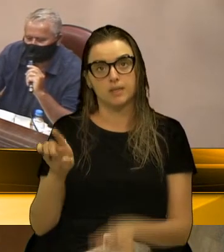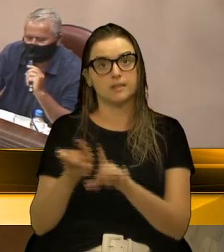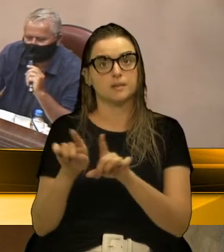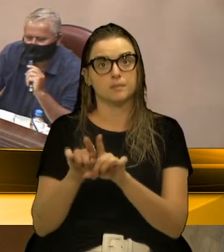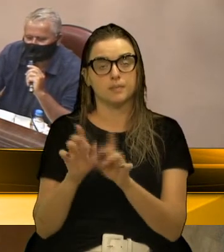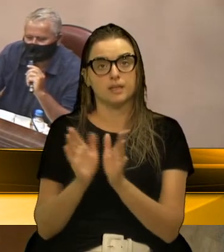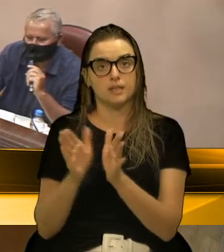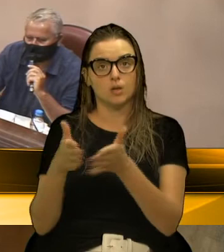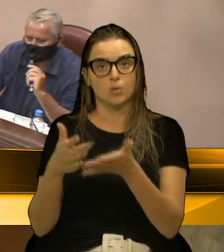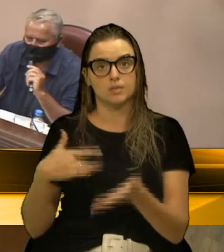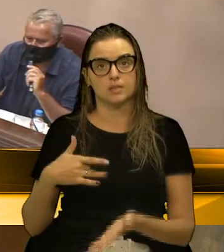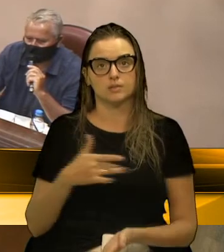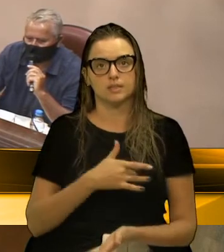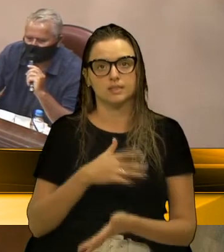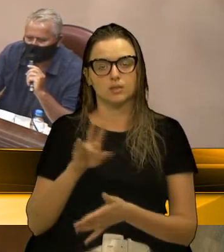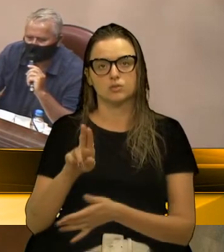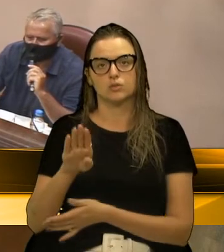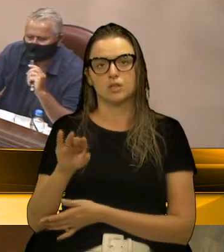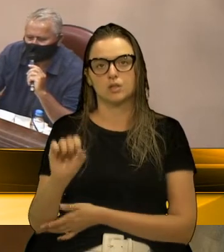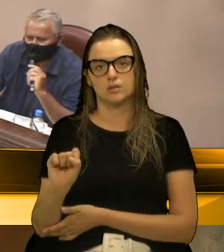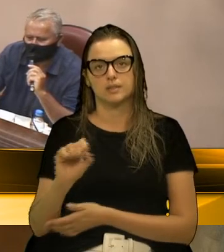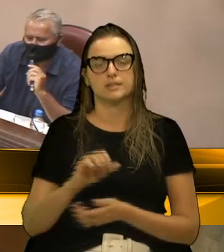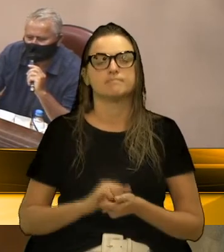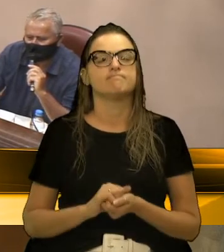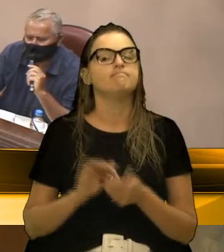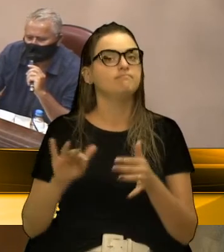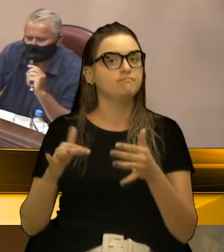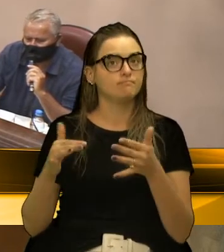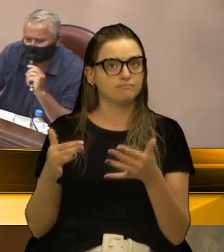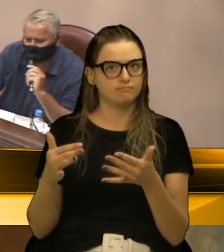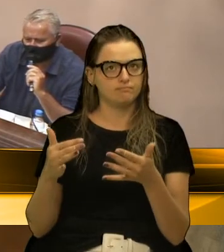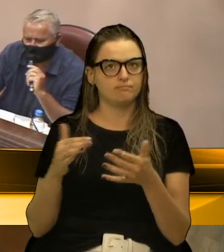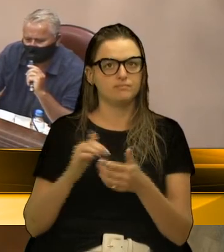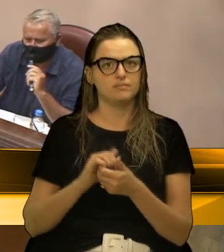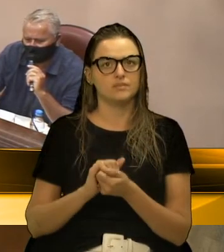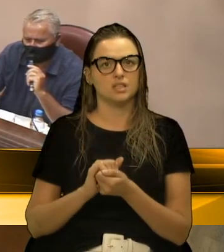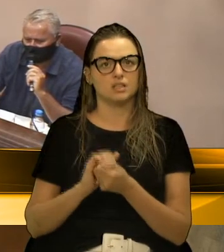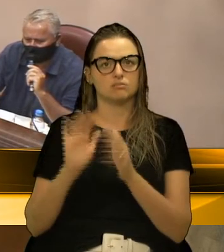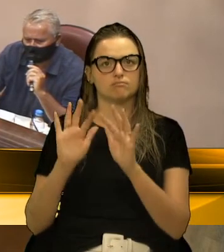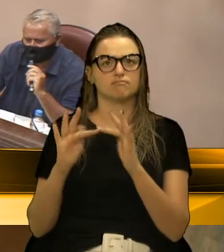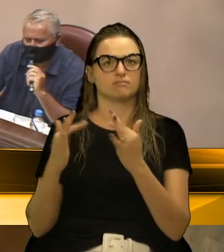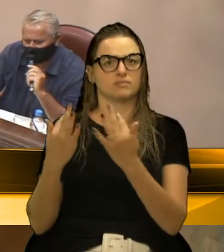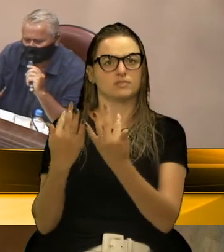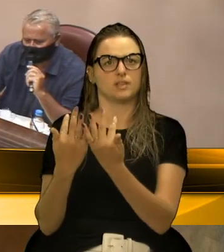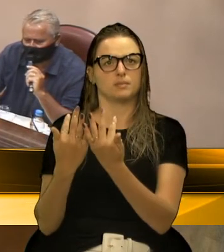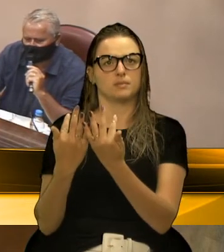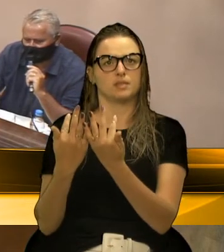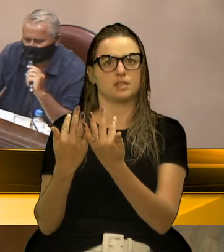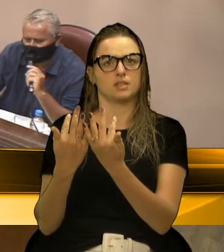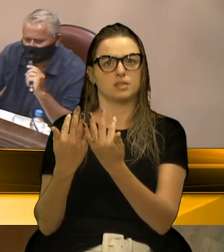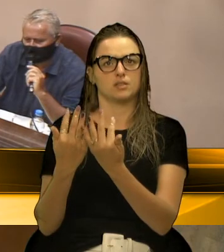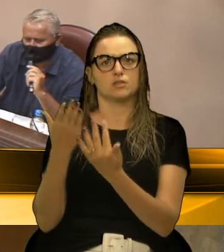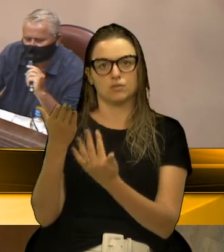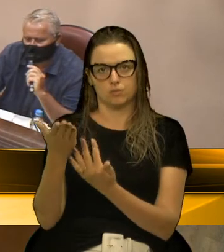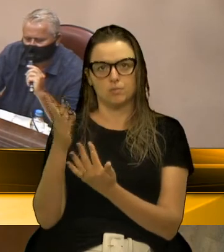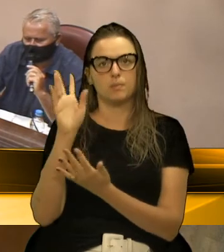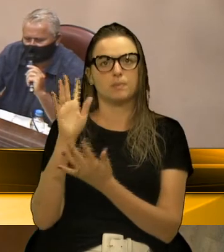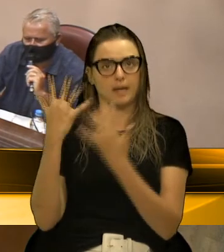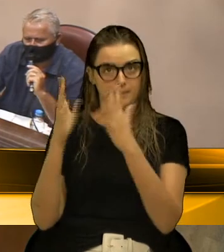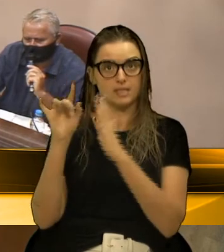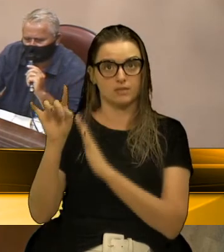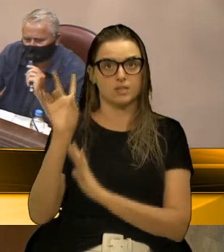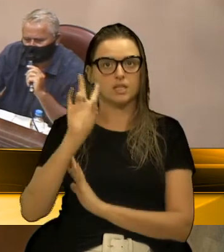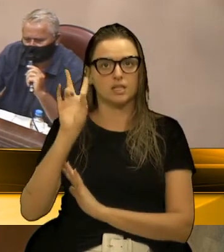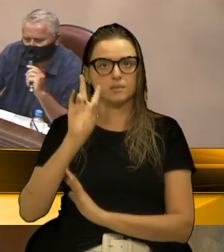da UBS. Então, parabéns. E que a família, parabéns a você que teve essa lembrança, e a